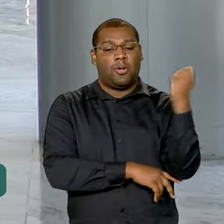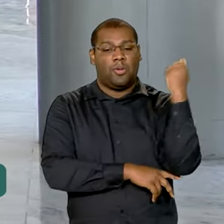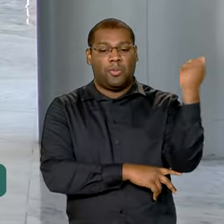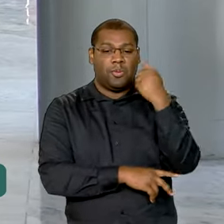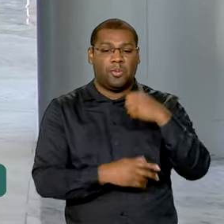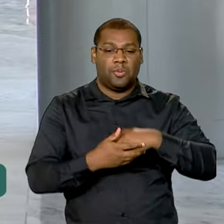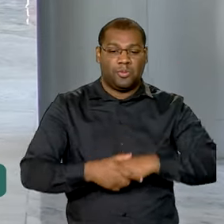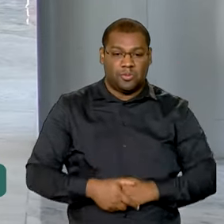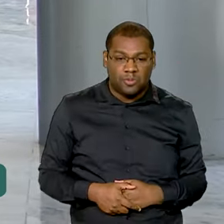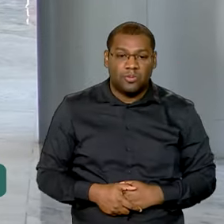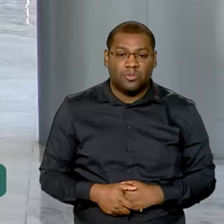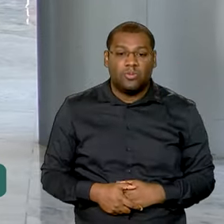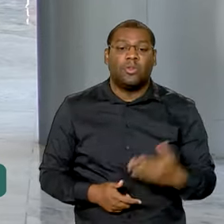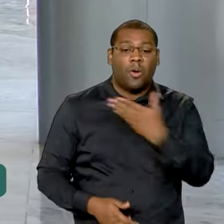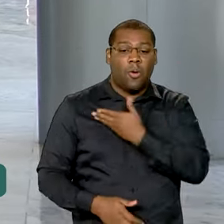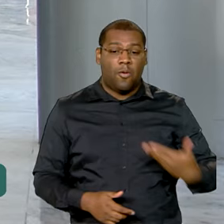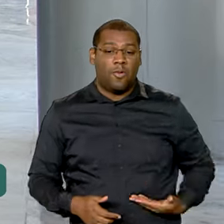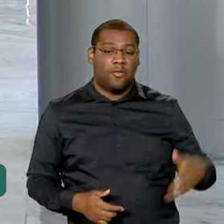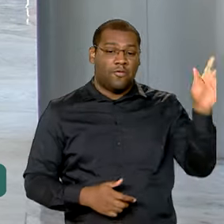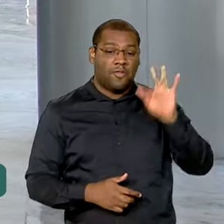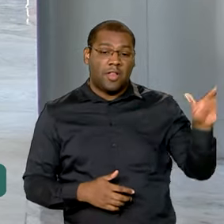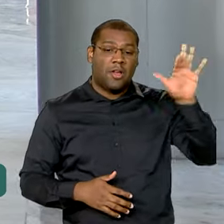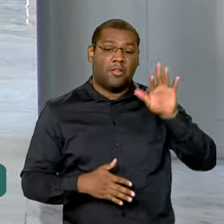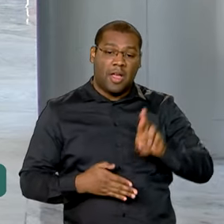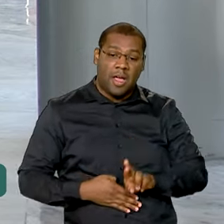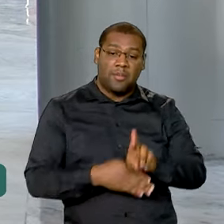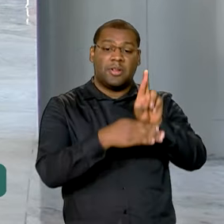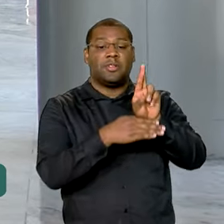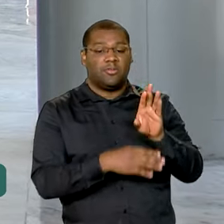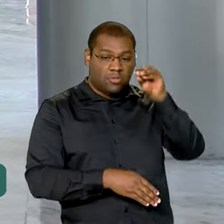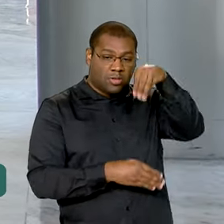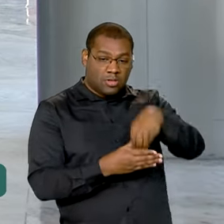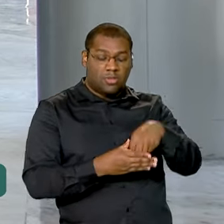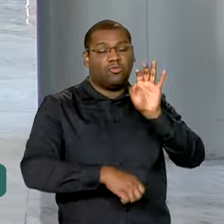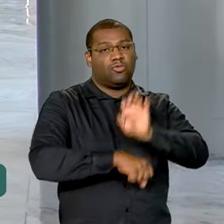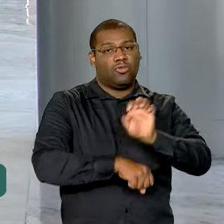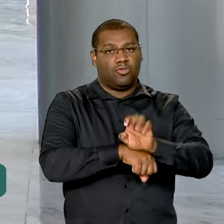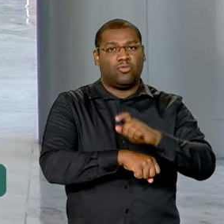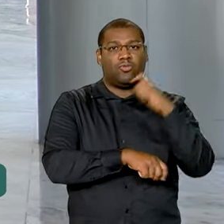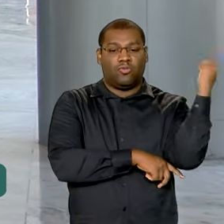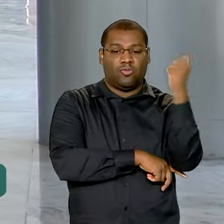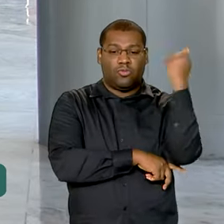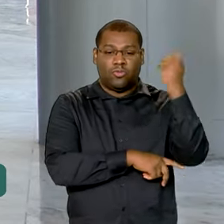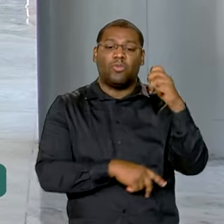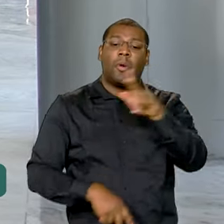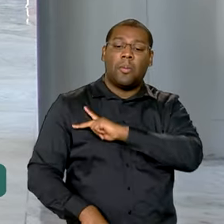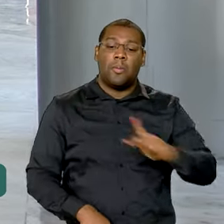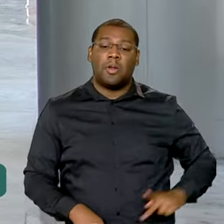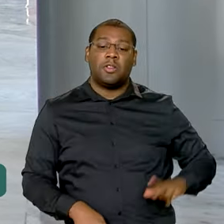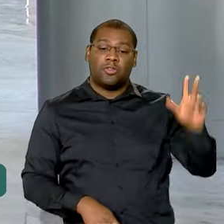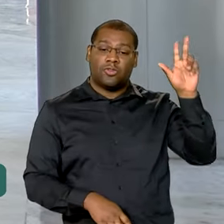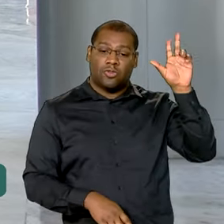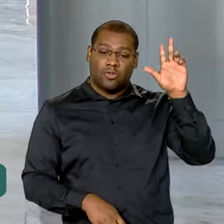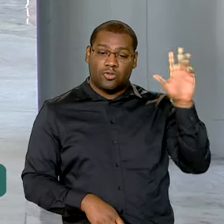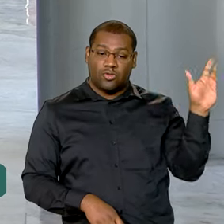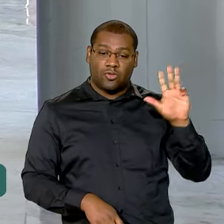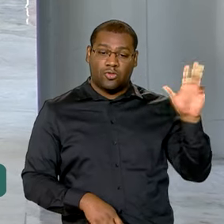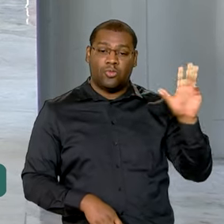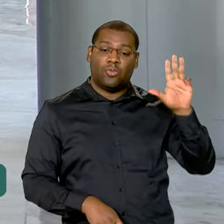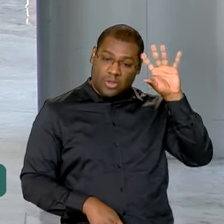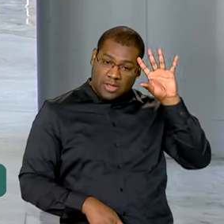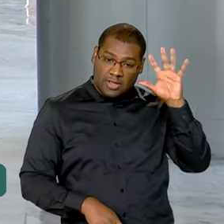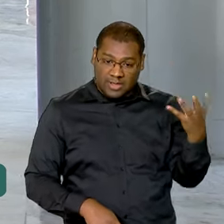com a centralização de todo o trabalho. Essa também é uma decisão do presidente Lula para garantir toda a assistência